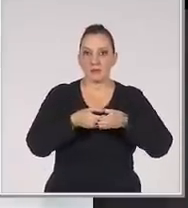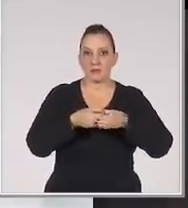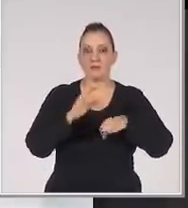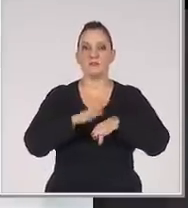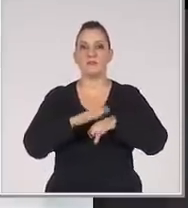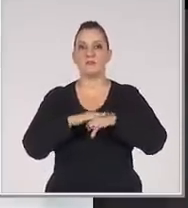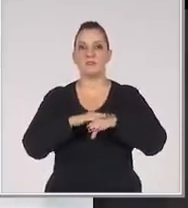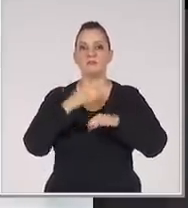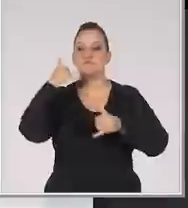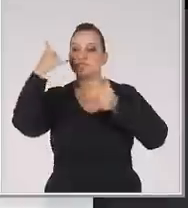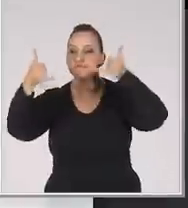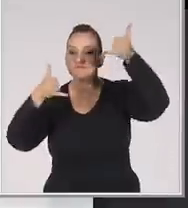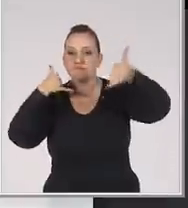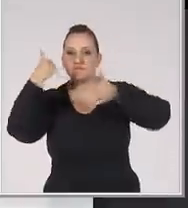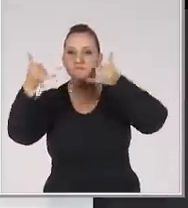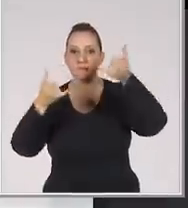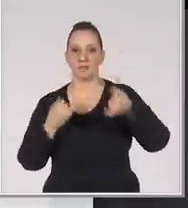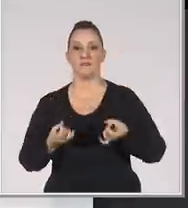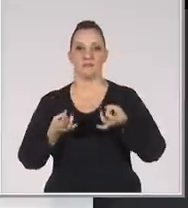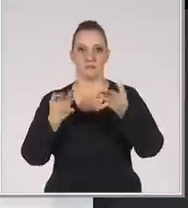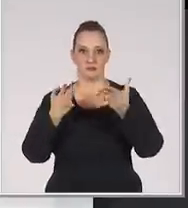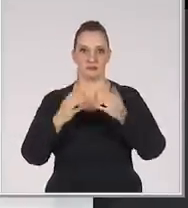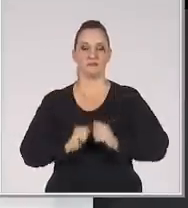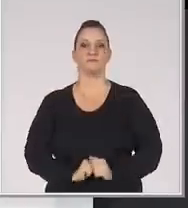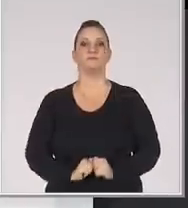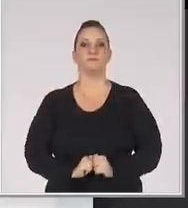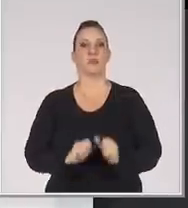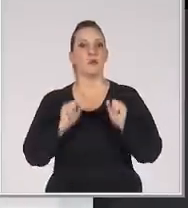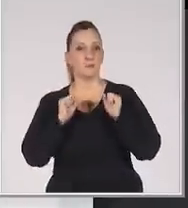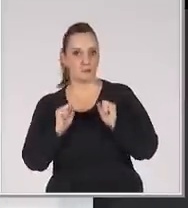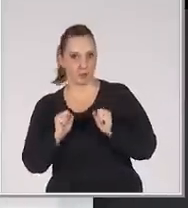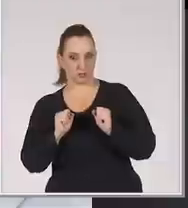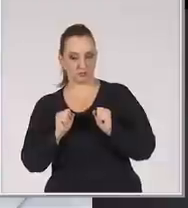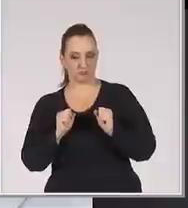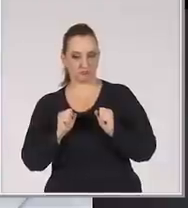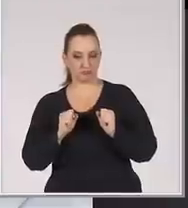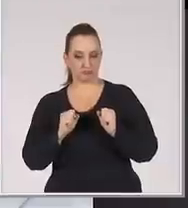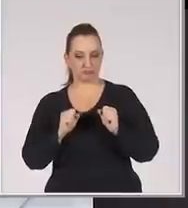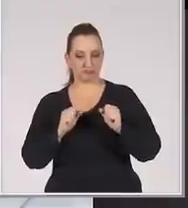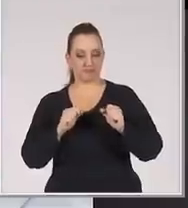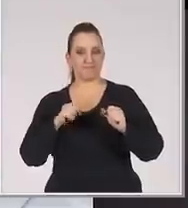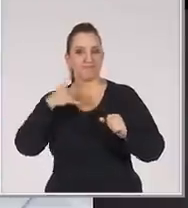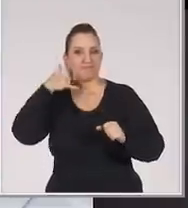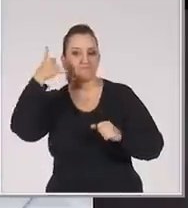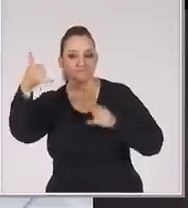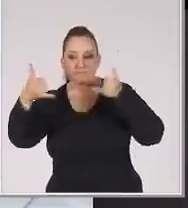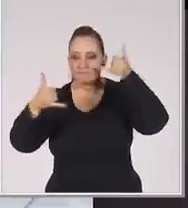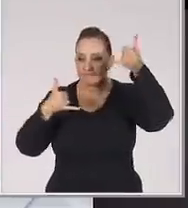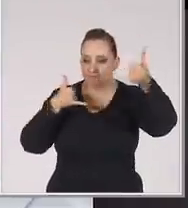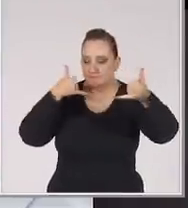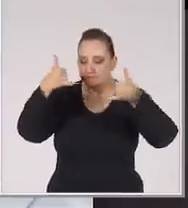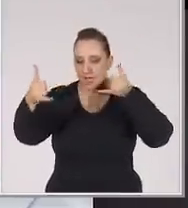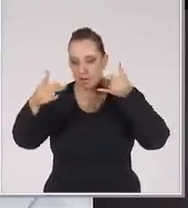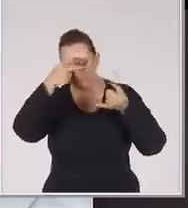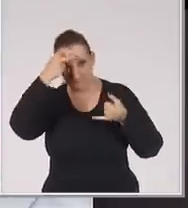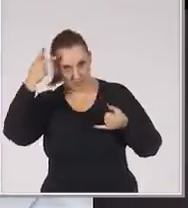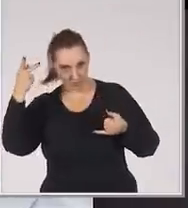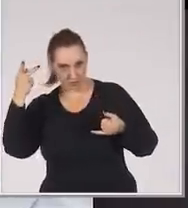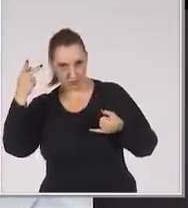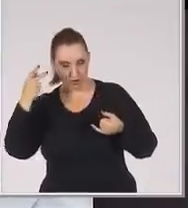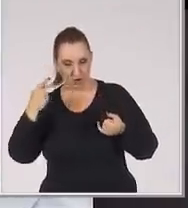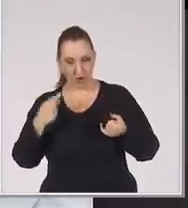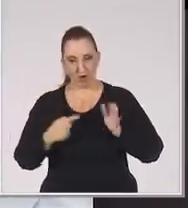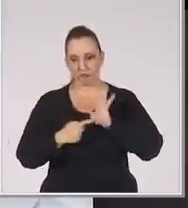Fazendo televendas Fazendo uma venda Pode ser tanto uma venda ativa Os vendedores ligando para os prováveis